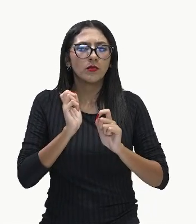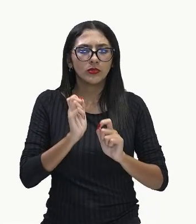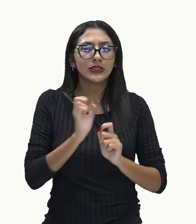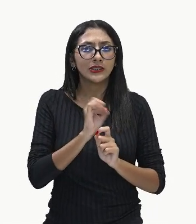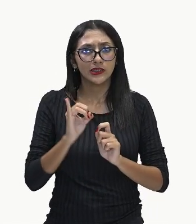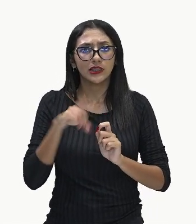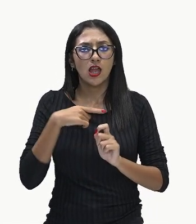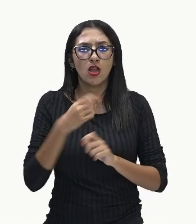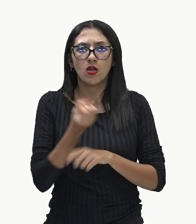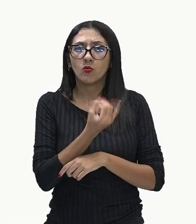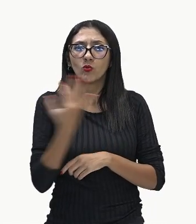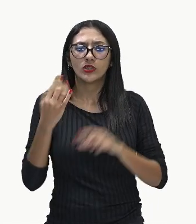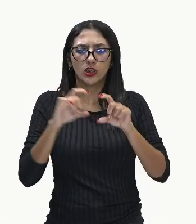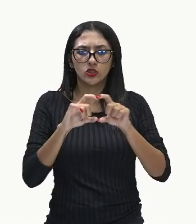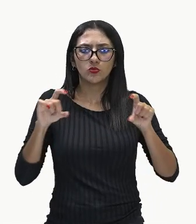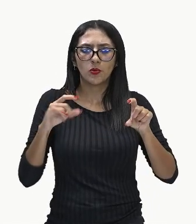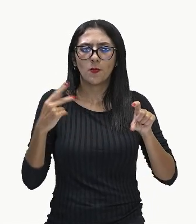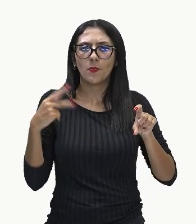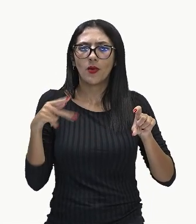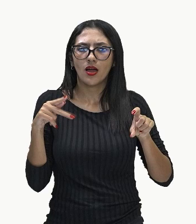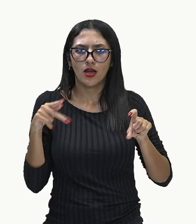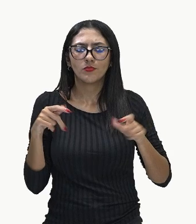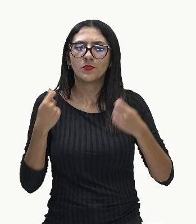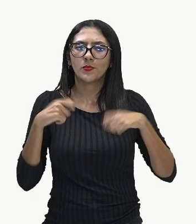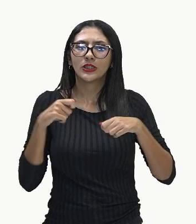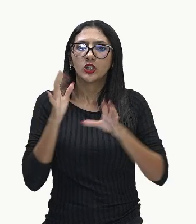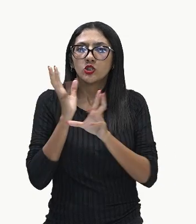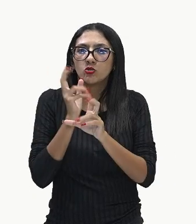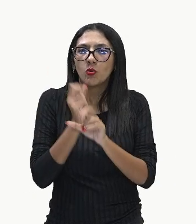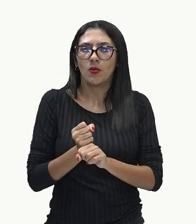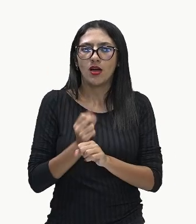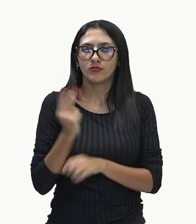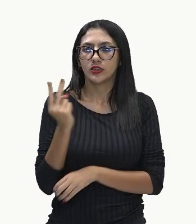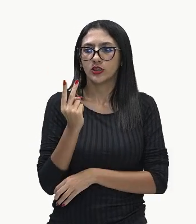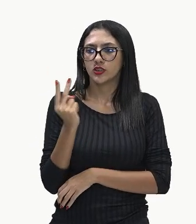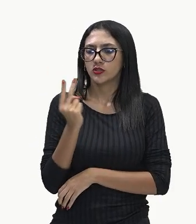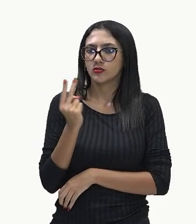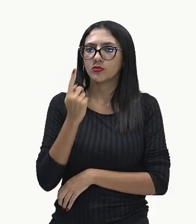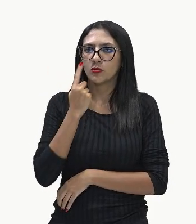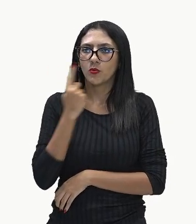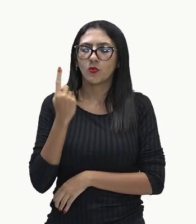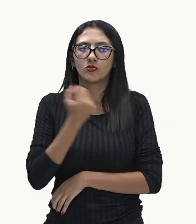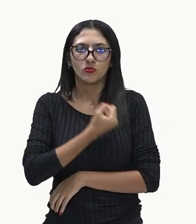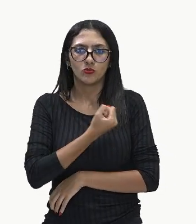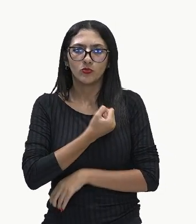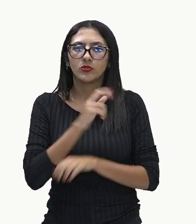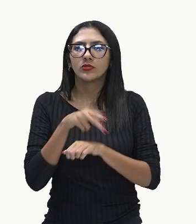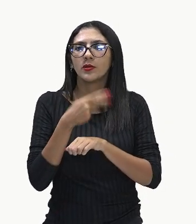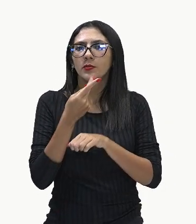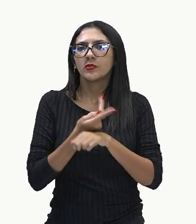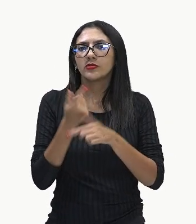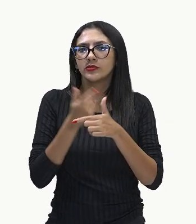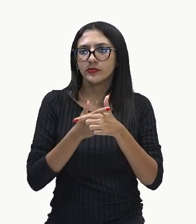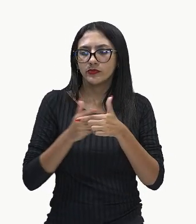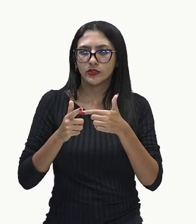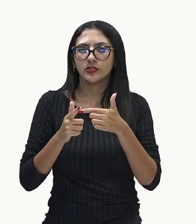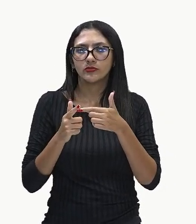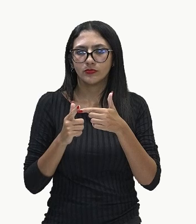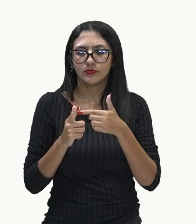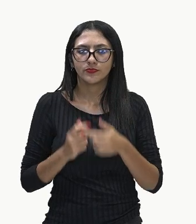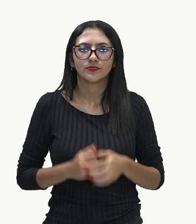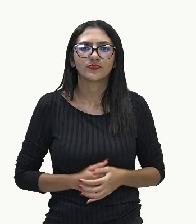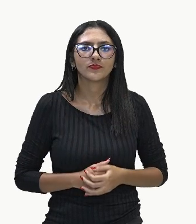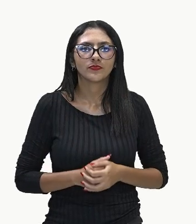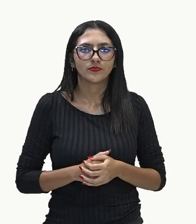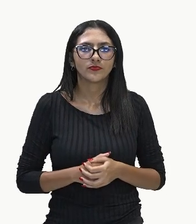elementos, a gente vai ter que somar os dois e dividir por 2, olha aí, então, a gente